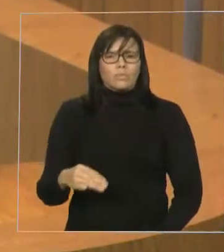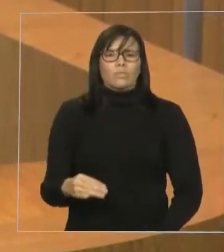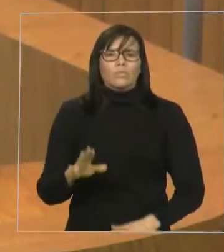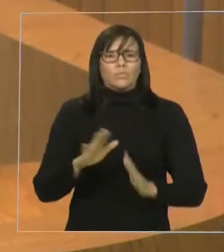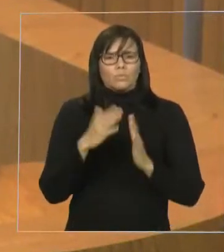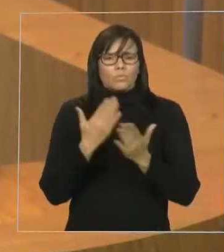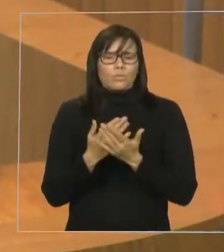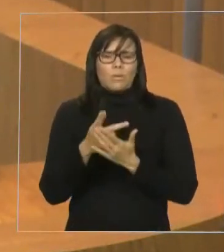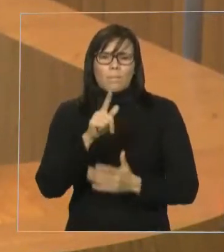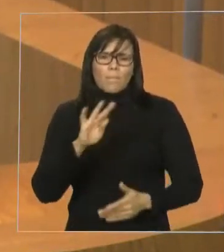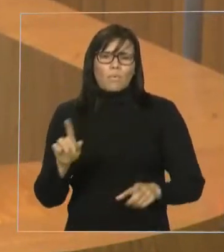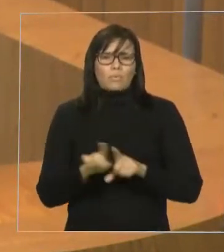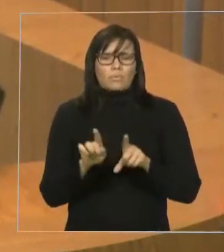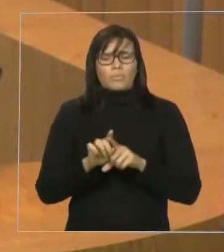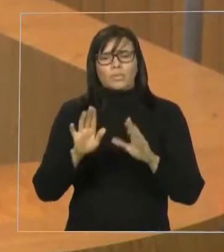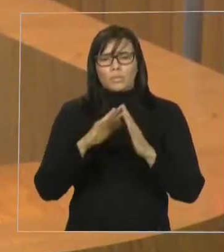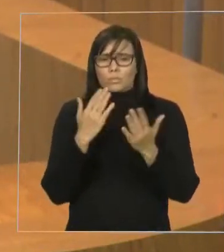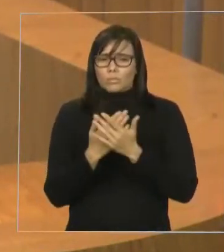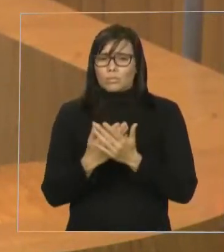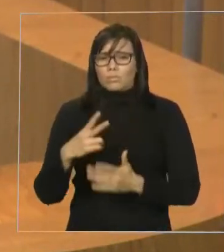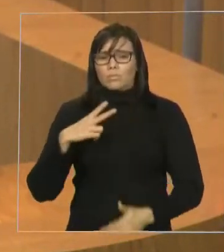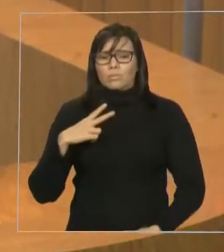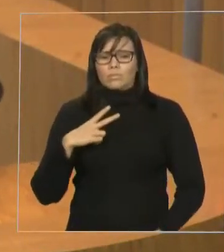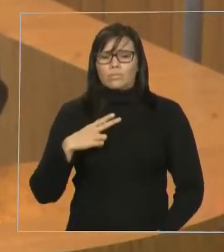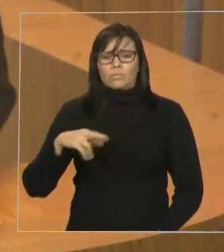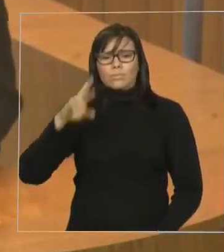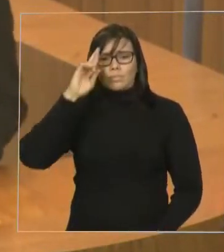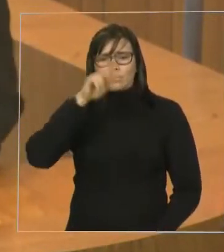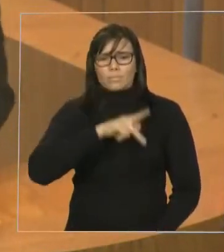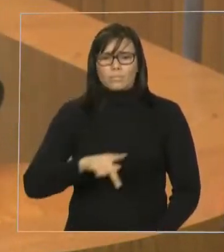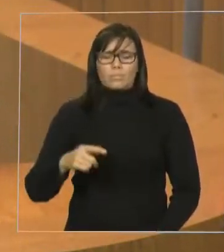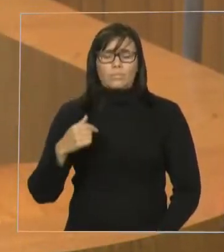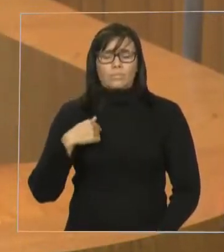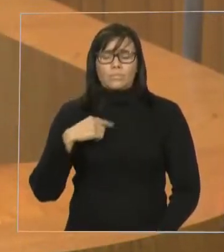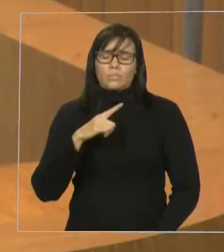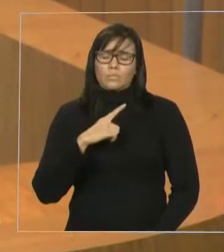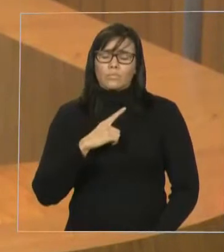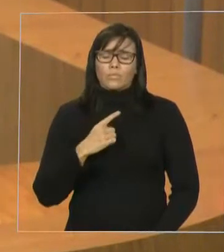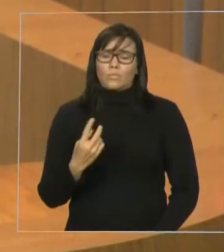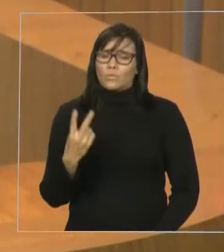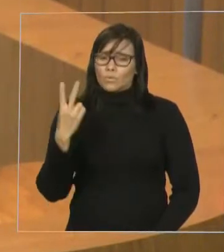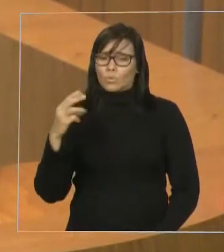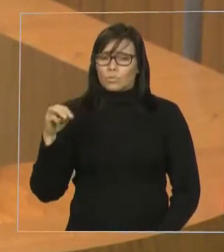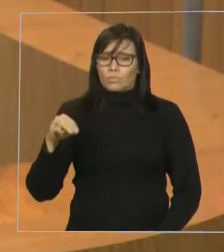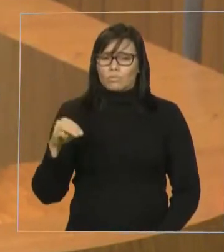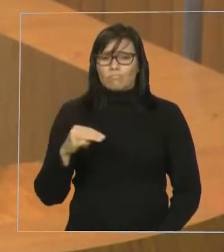privada. Senhor presidente, nos dois minutos que me restam, eu quero